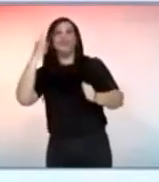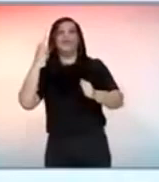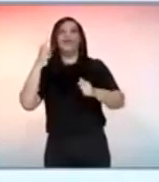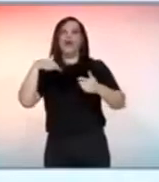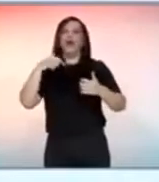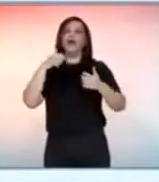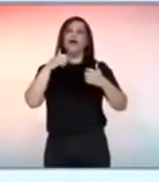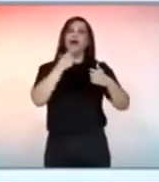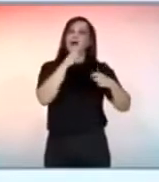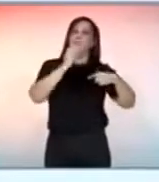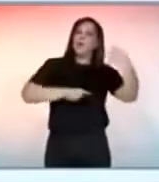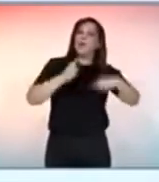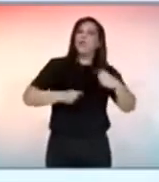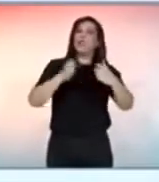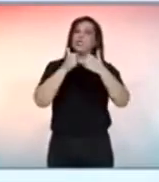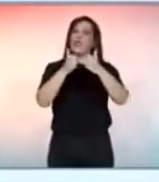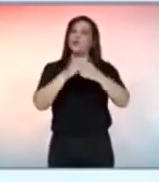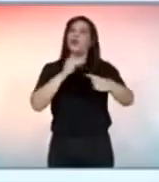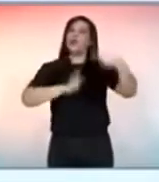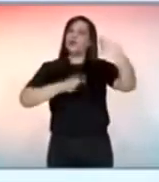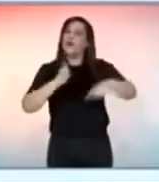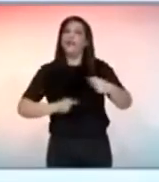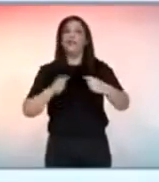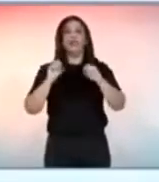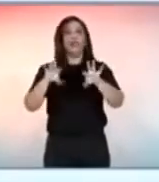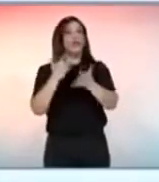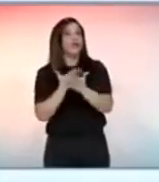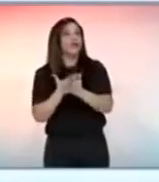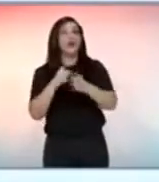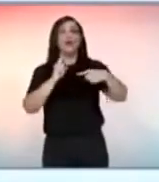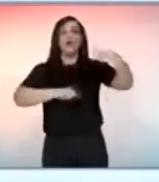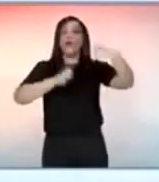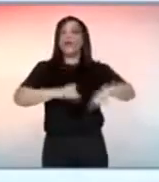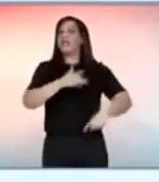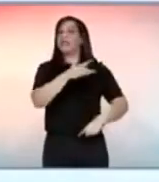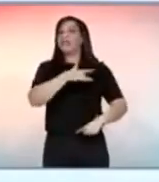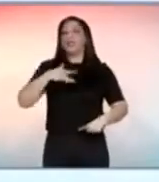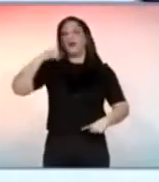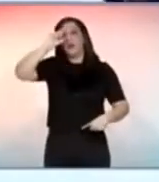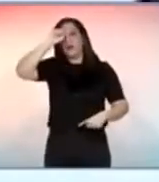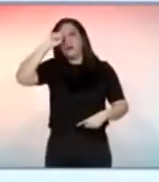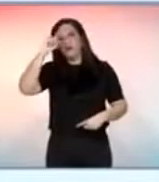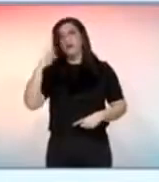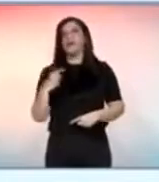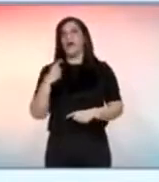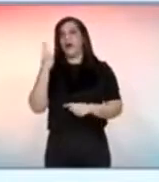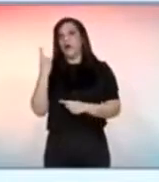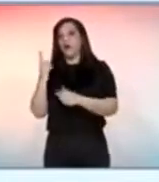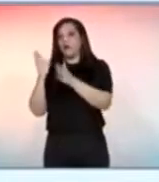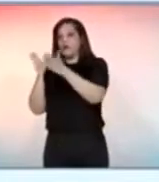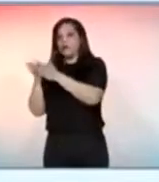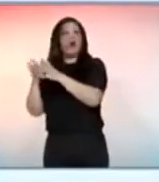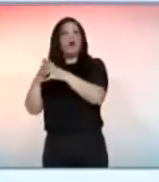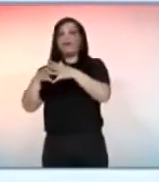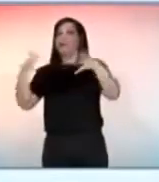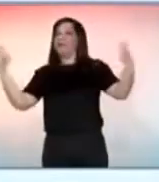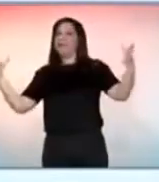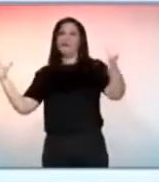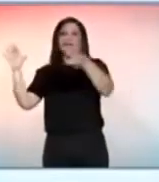de transporte, pela política de educação, pela política de saúde. Ou seja, a mulher não é um departamento, ela é estratégica fundamental para toda a gestão